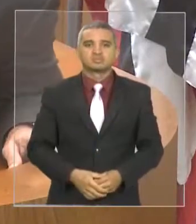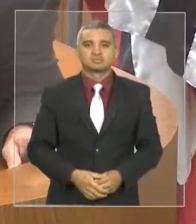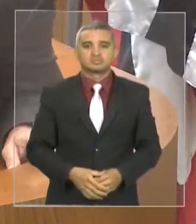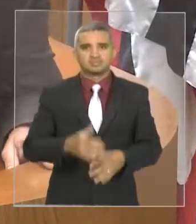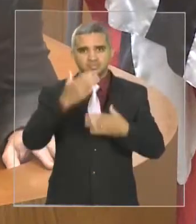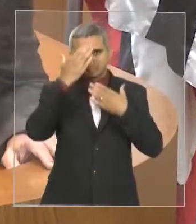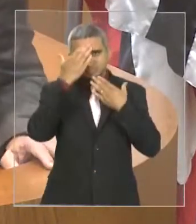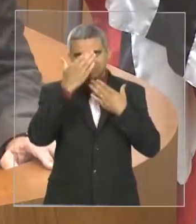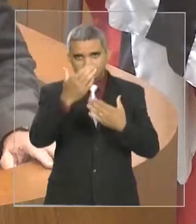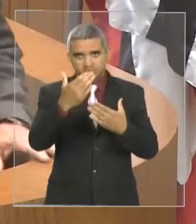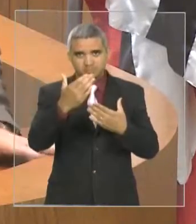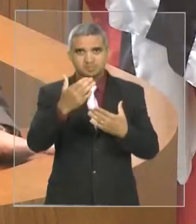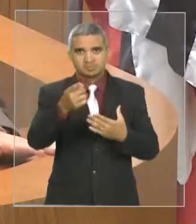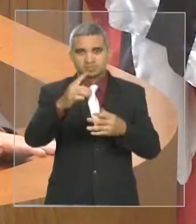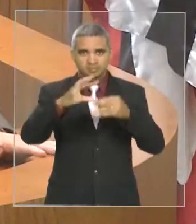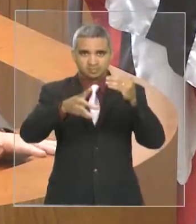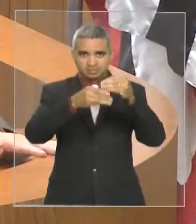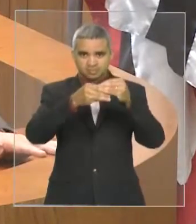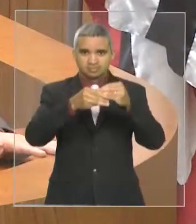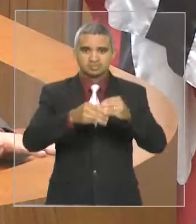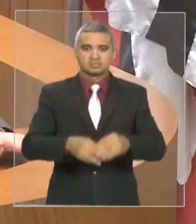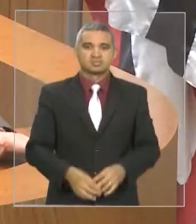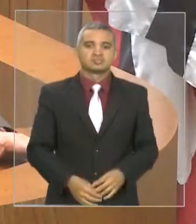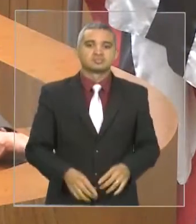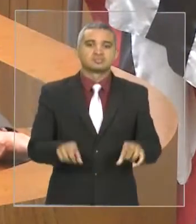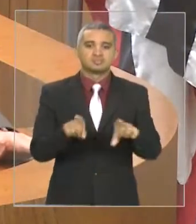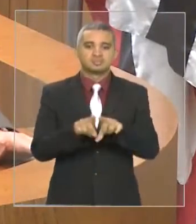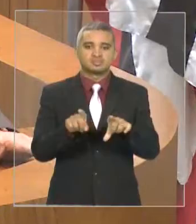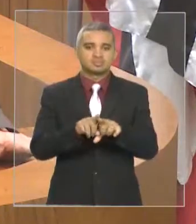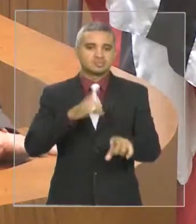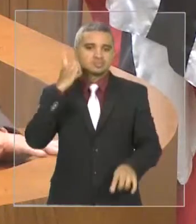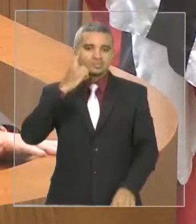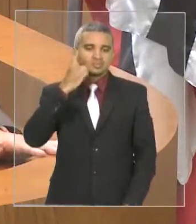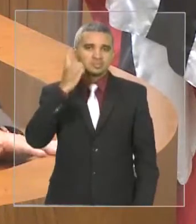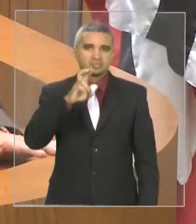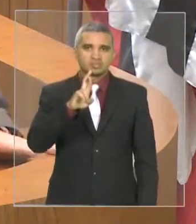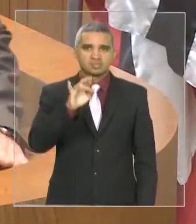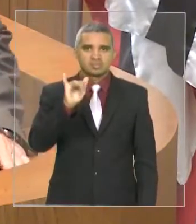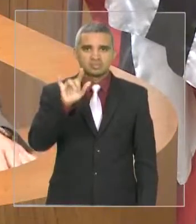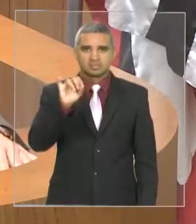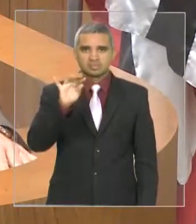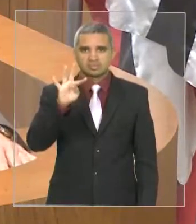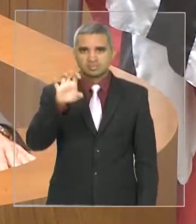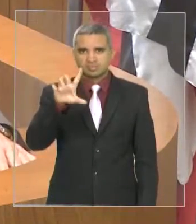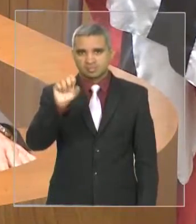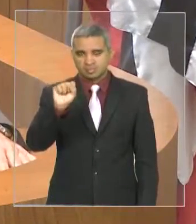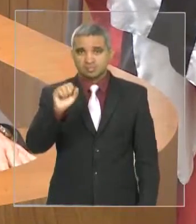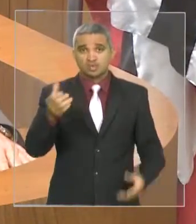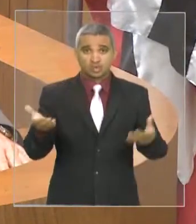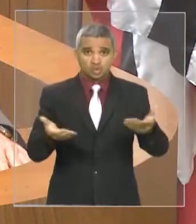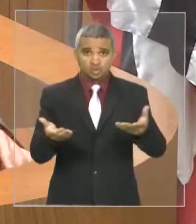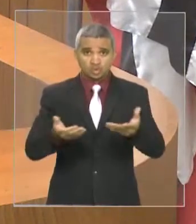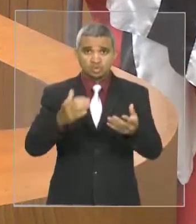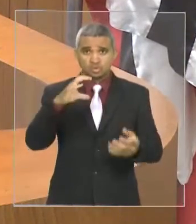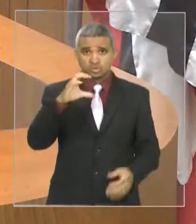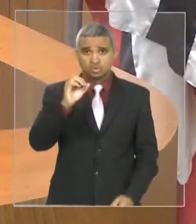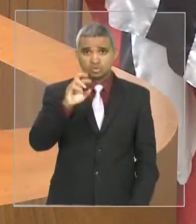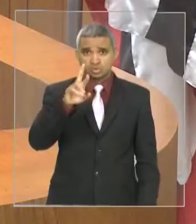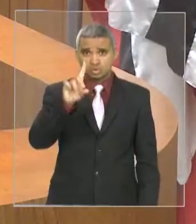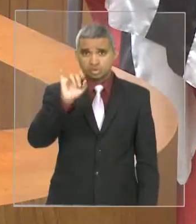Sr. Presidente, concluo já. E eu queria, deputado Henrique Gutelli, me colocar à disposição, o Cordinho hoje é uma realidade no futebol